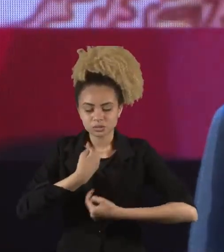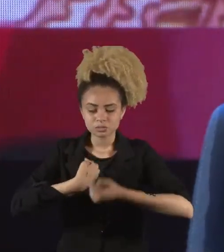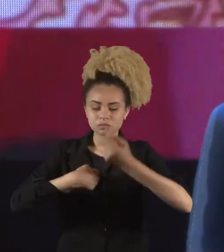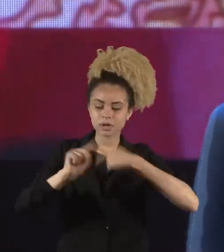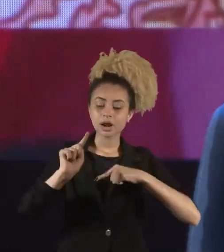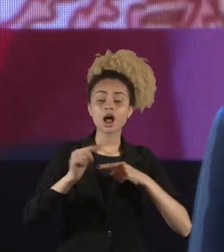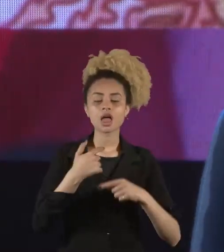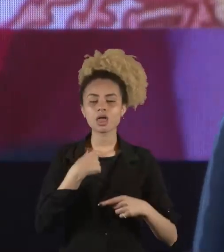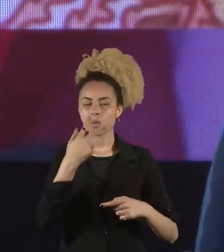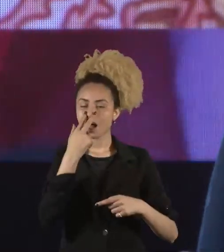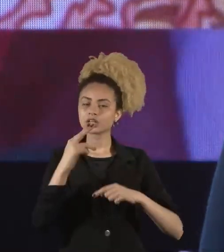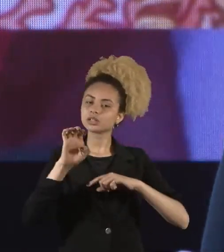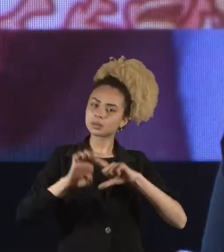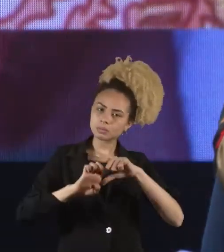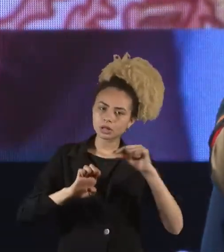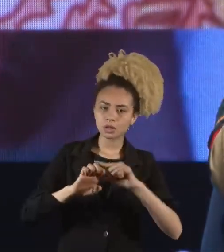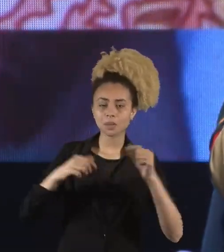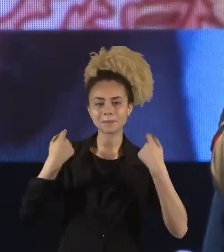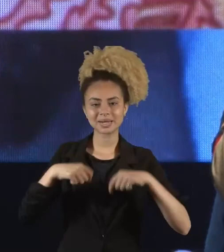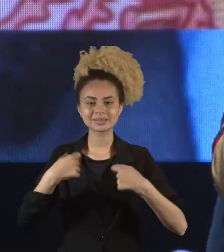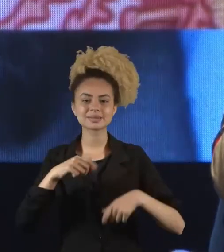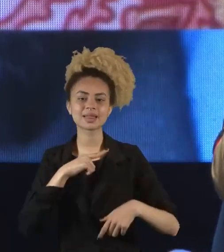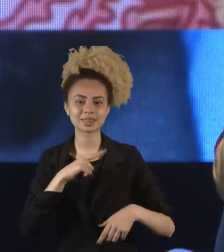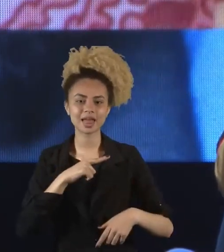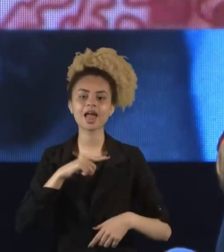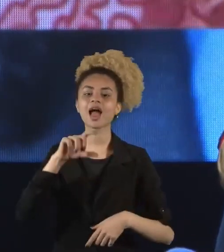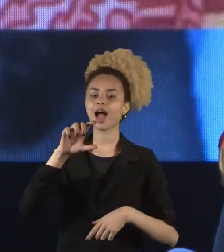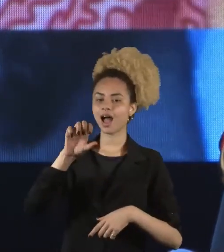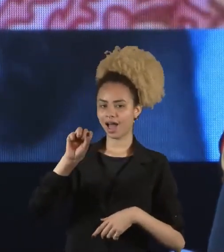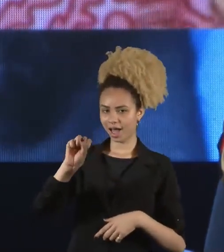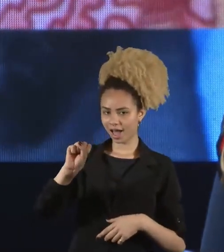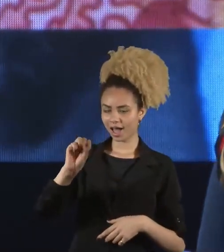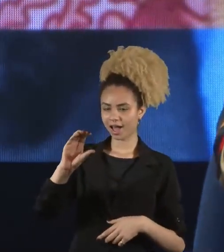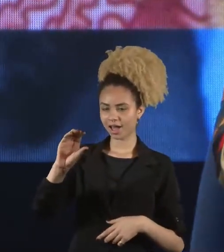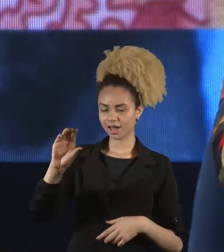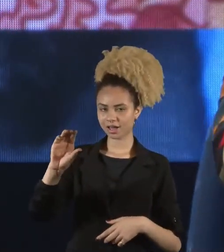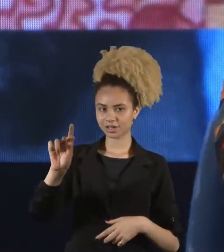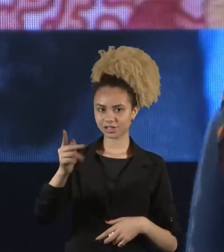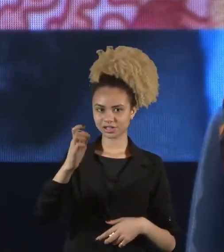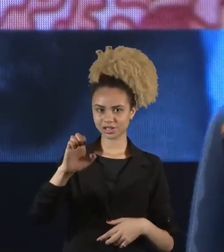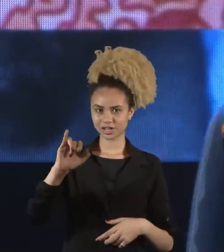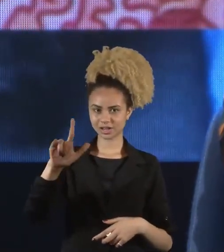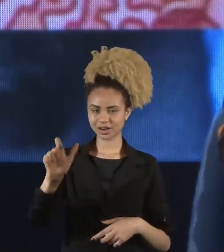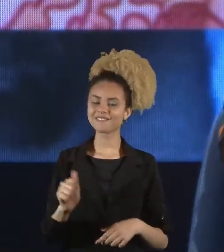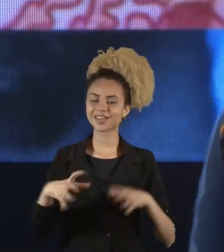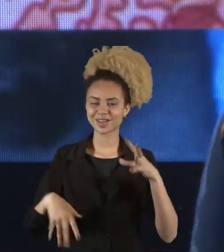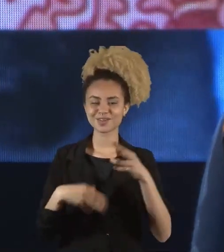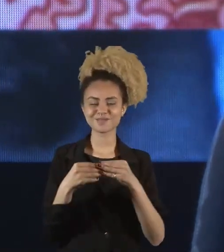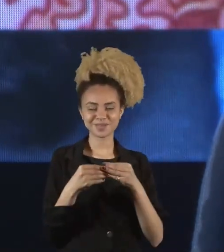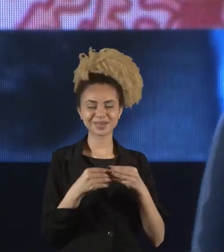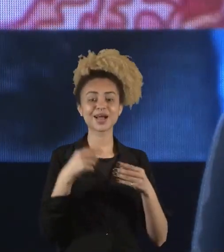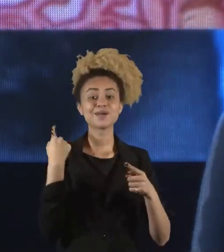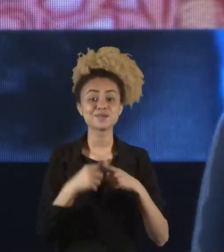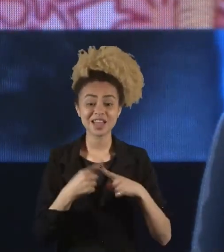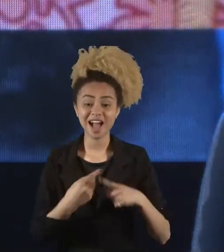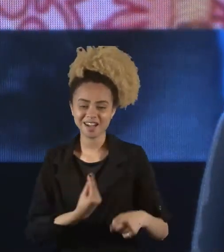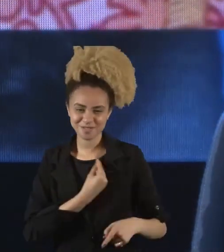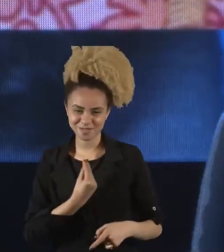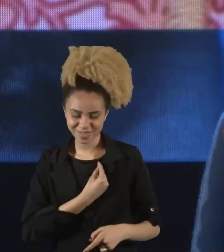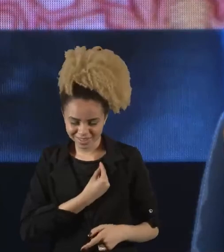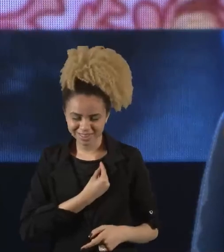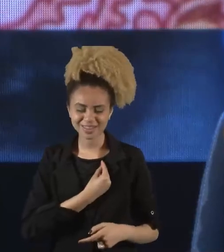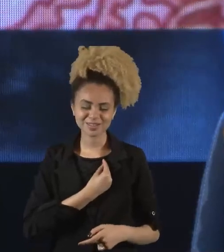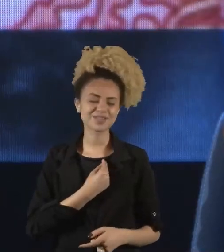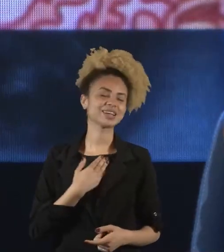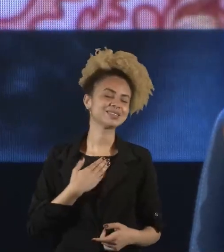empreendedor deve ter. A Sheila vai me complementar nesse tema. Por quê? Porque a vida vai nos dar